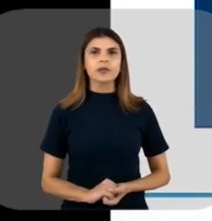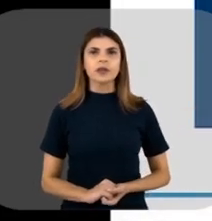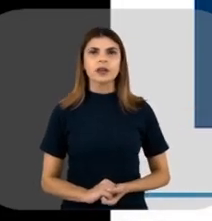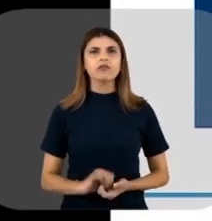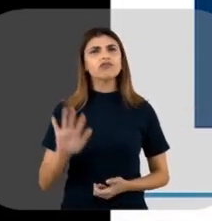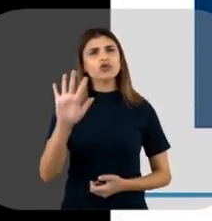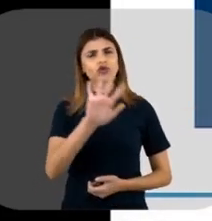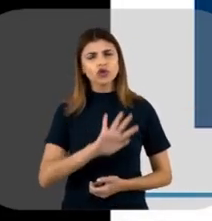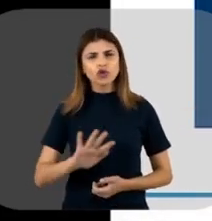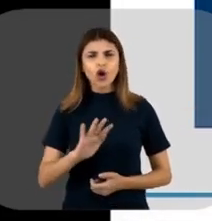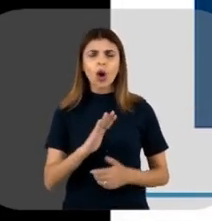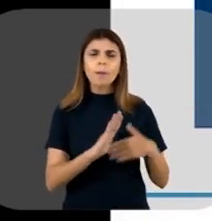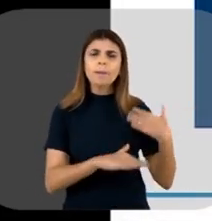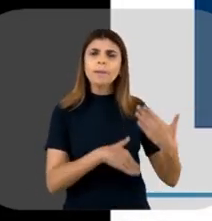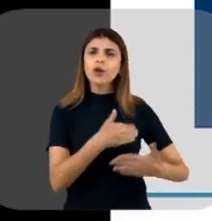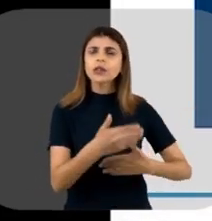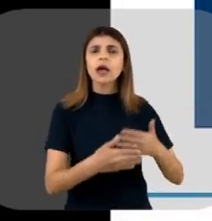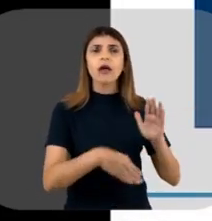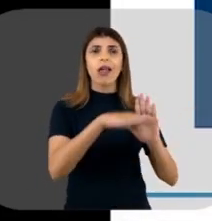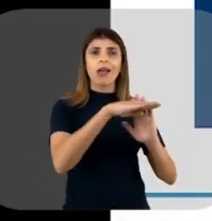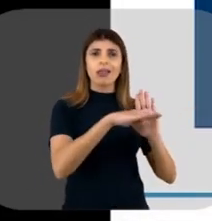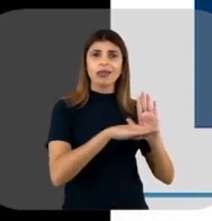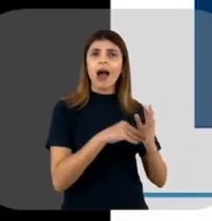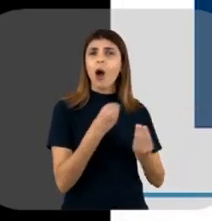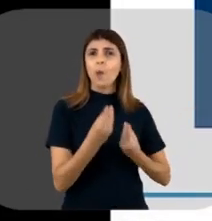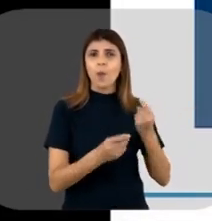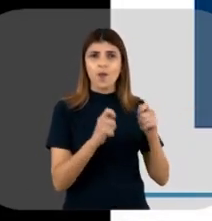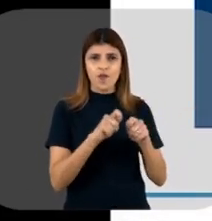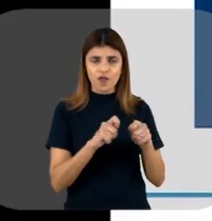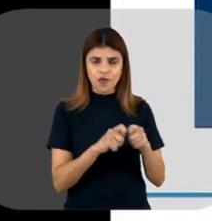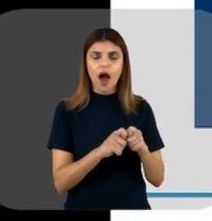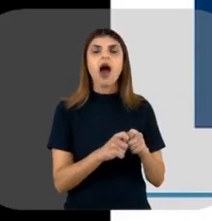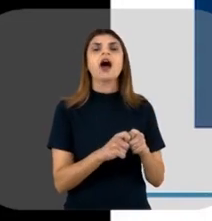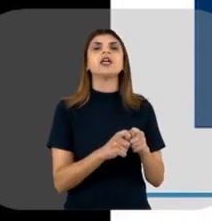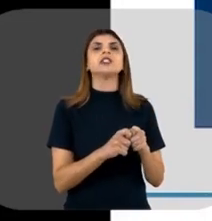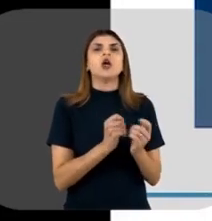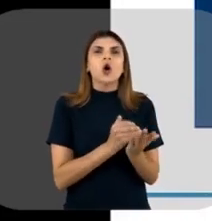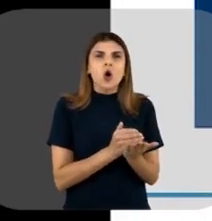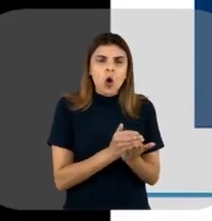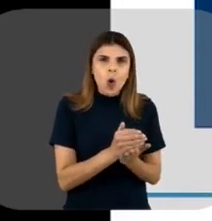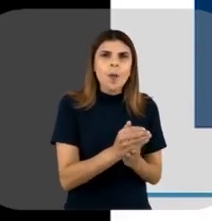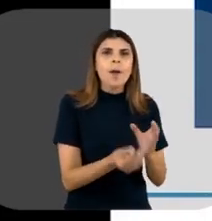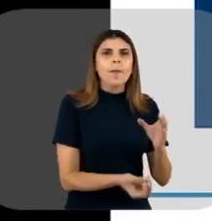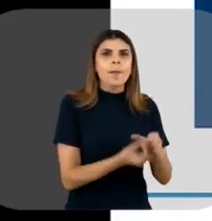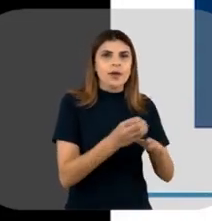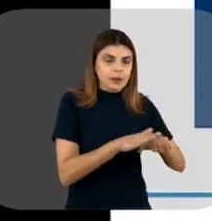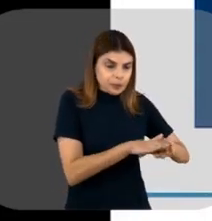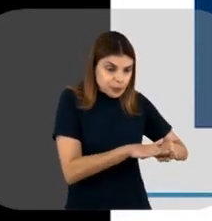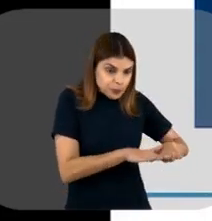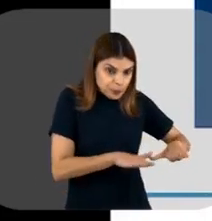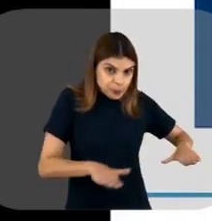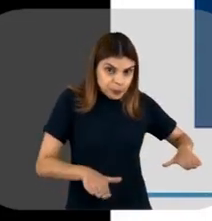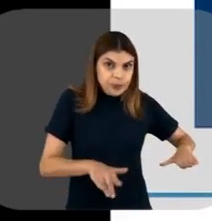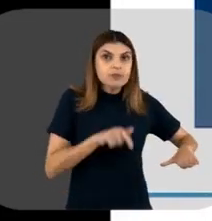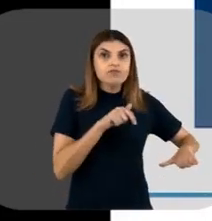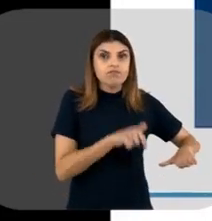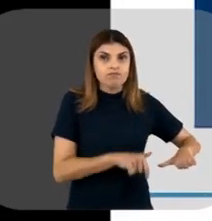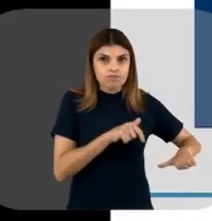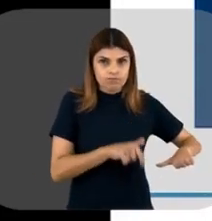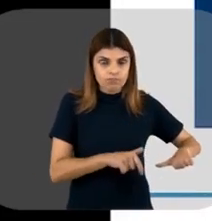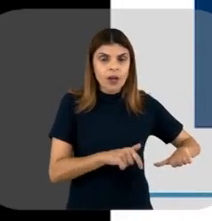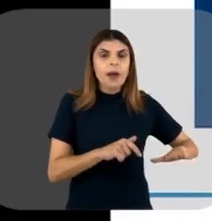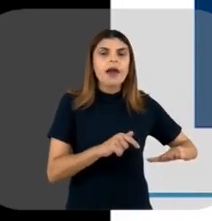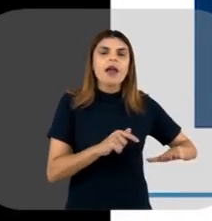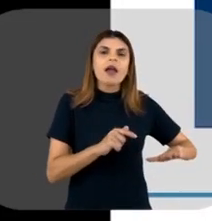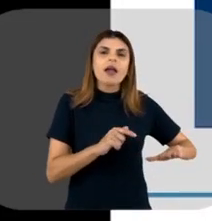Então, aqui só para mostrar quais são as etapas desse processo de purificação. Então, a gente, inicialmente, tem a produção em bancada ou pequena escala,